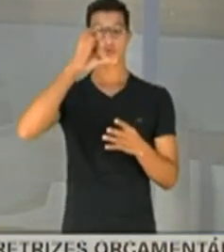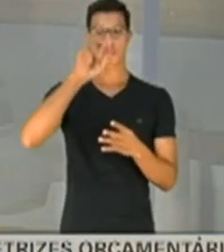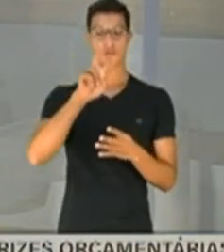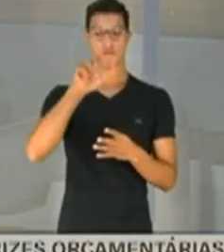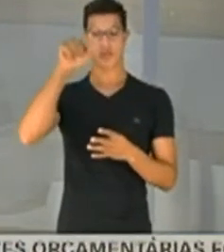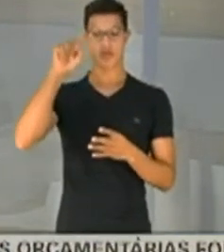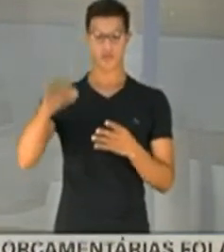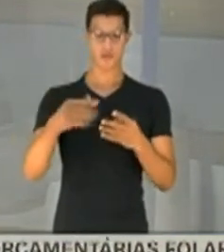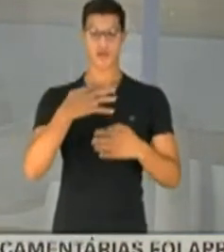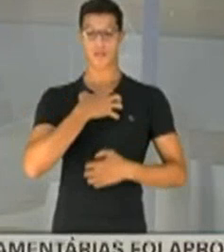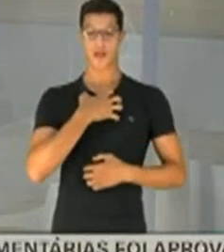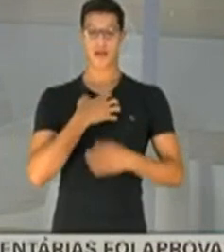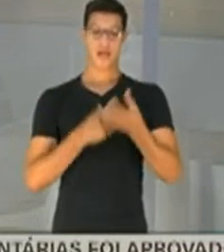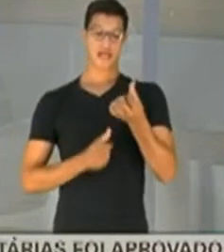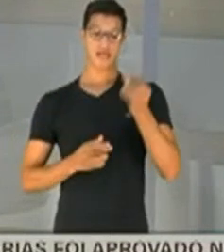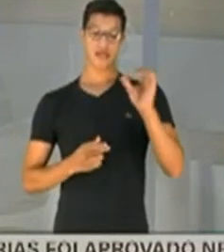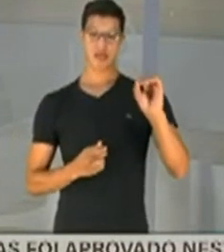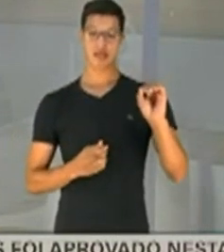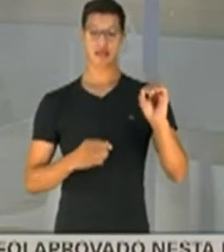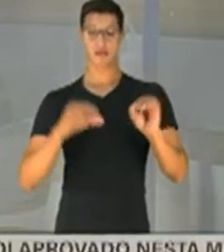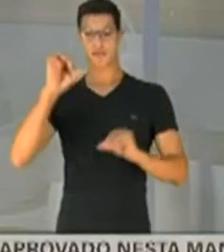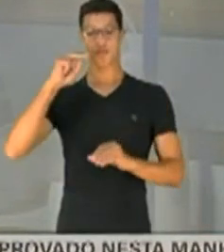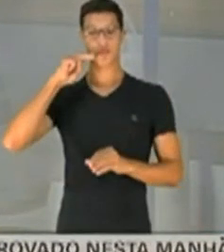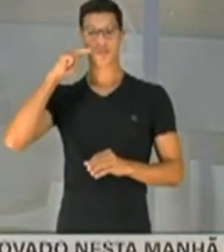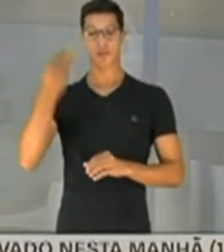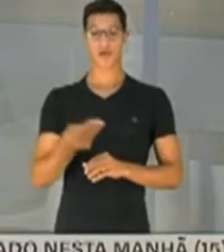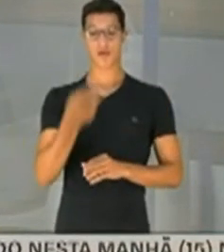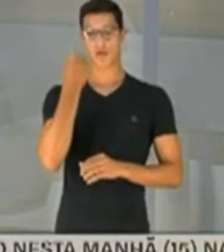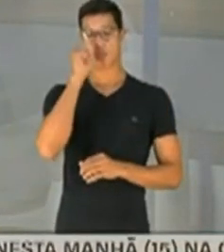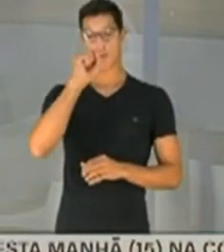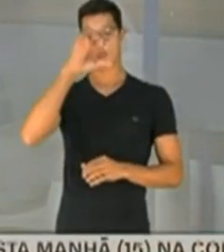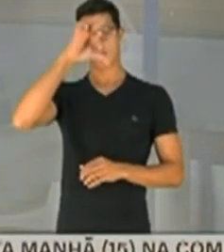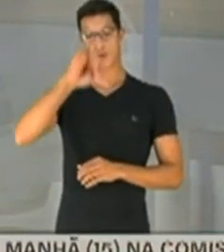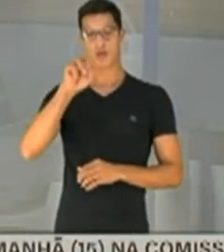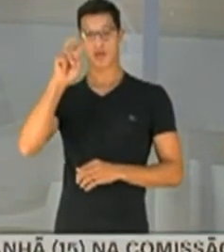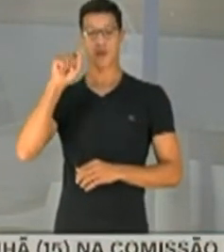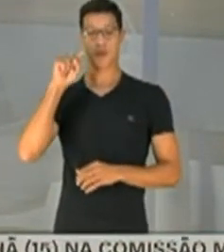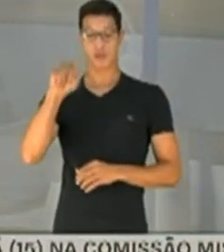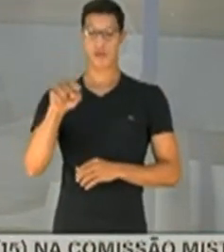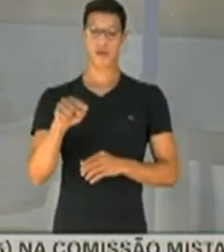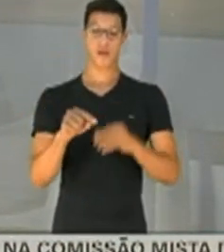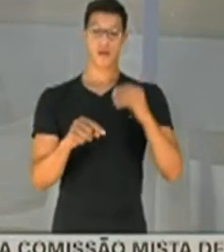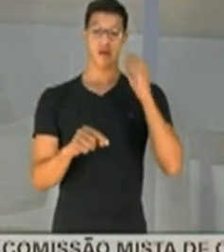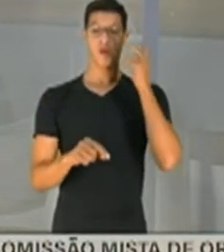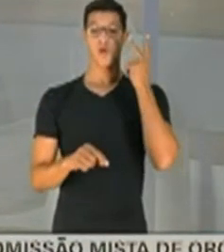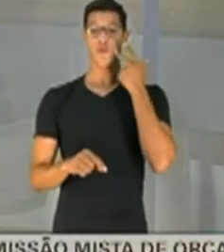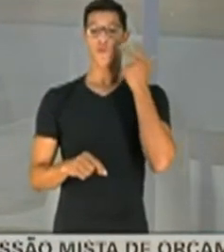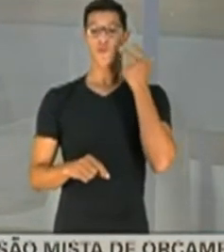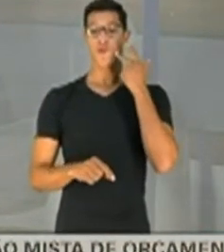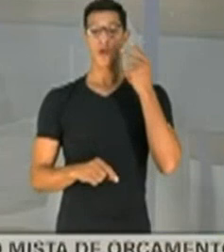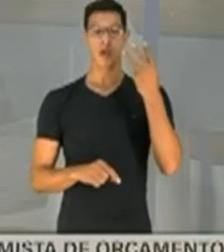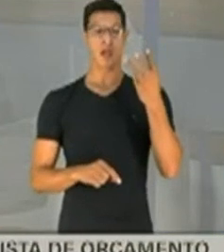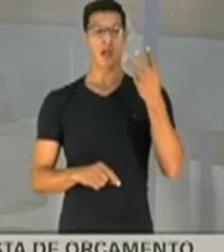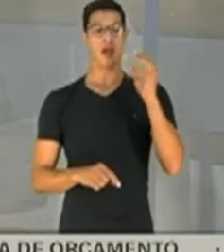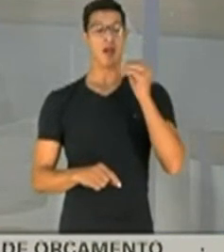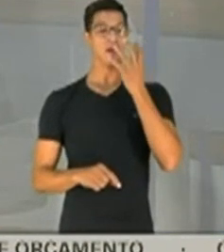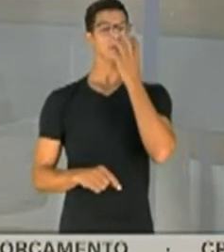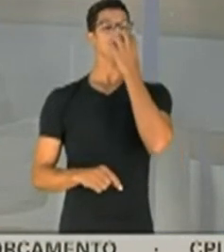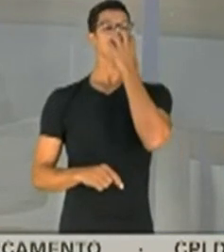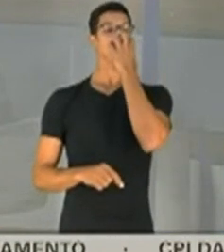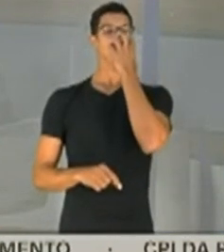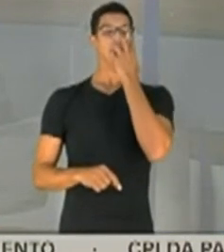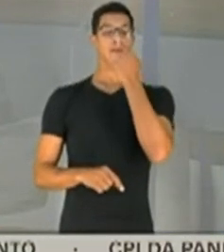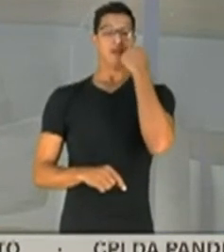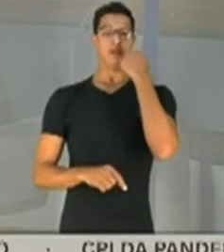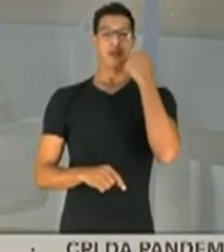Da Bahia são 60, 9 milhões 895 mil. Do Ceará, 30 respiradores.